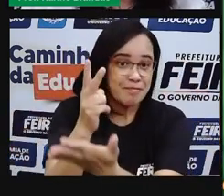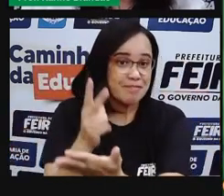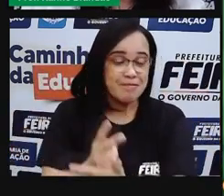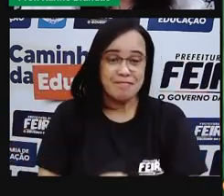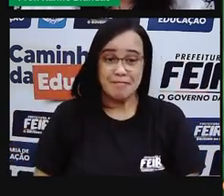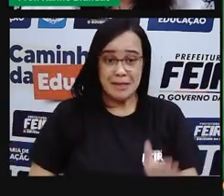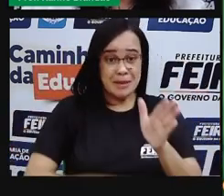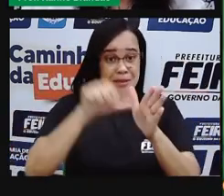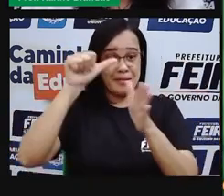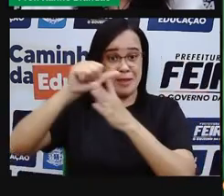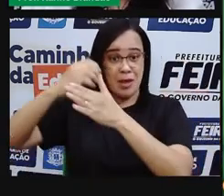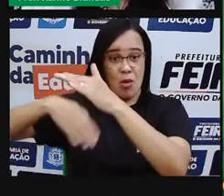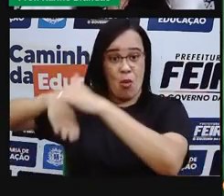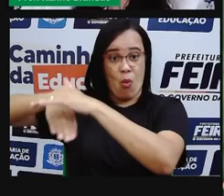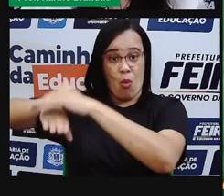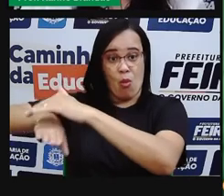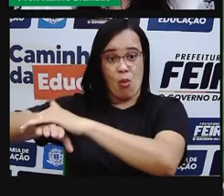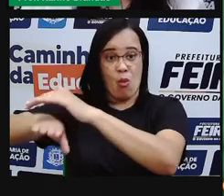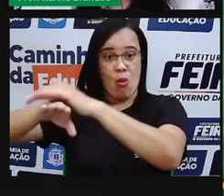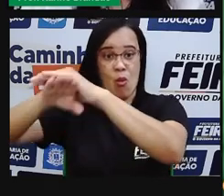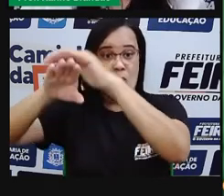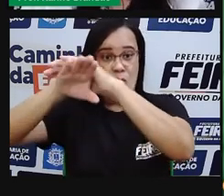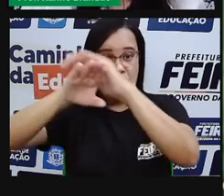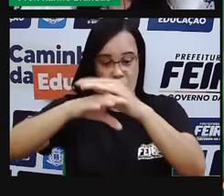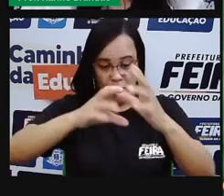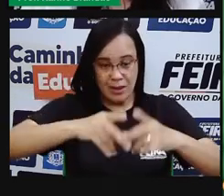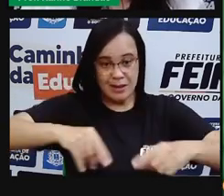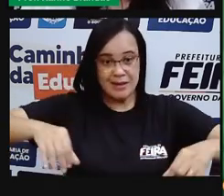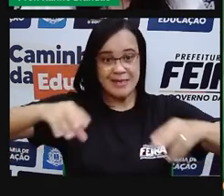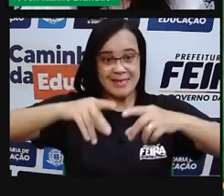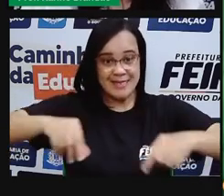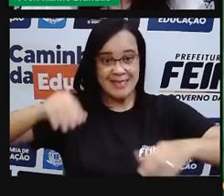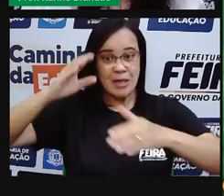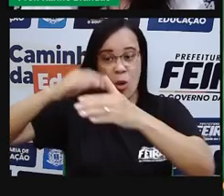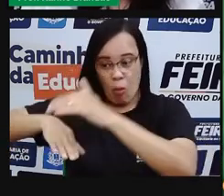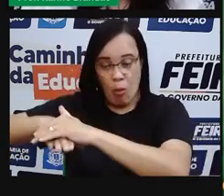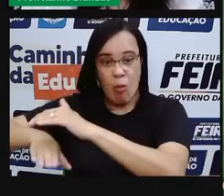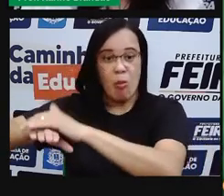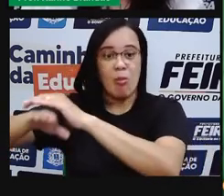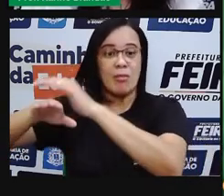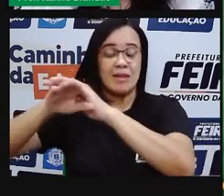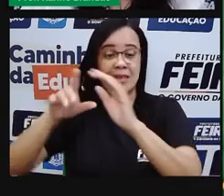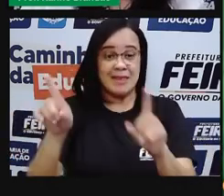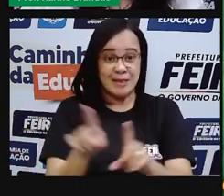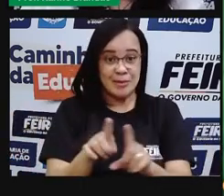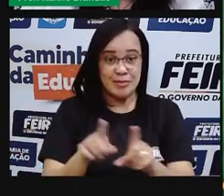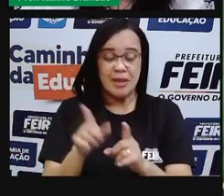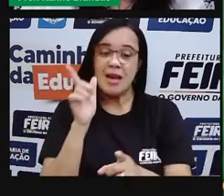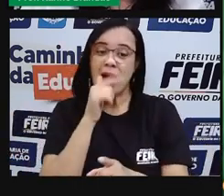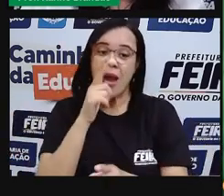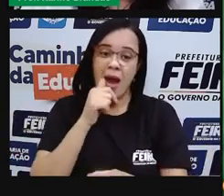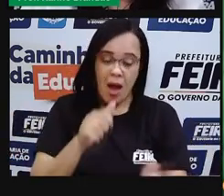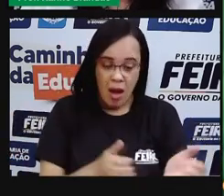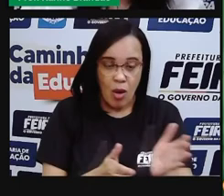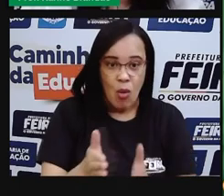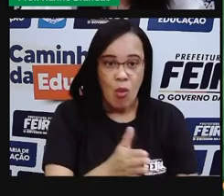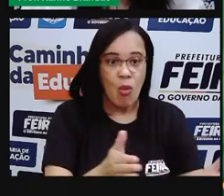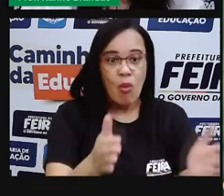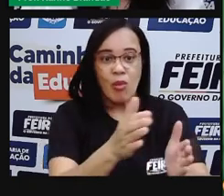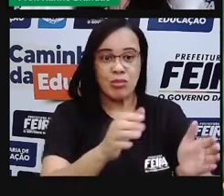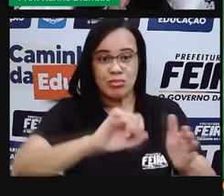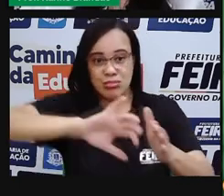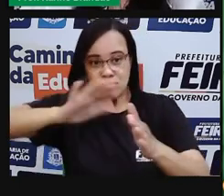subsolo, nos lençóis pré-áticos. Ela vai ser acumulada nos rios, lagos, né? Lagoas, nos